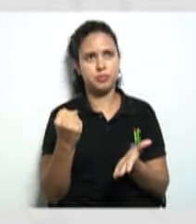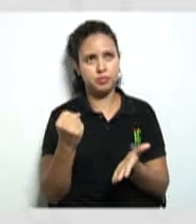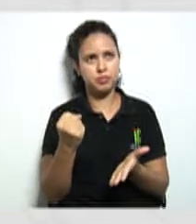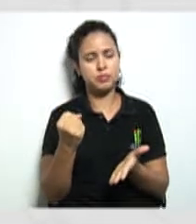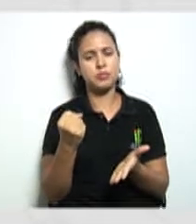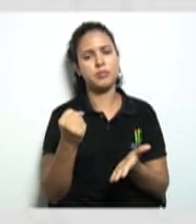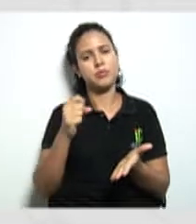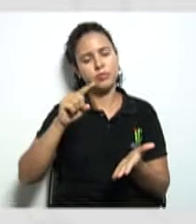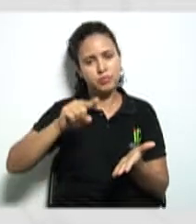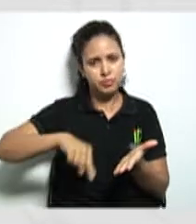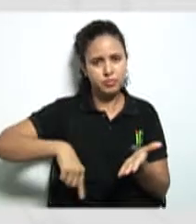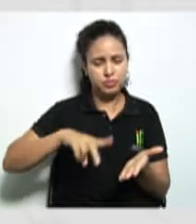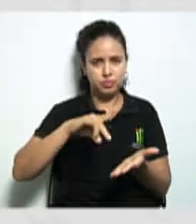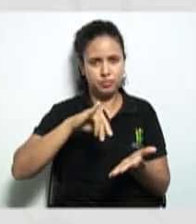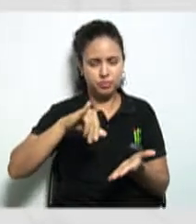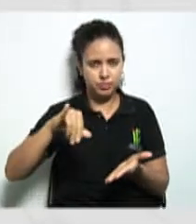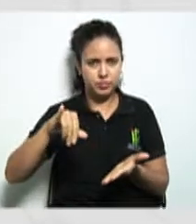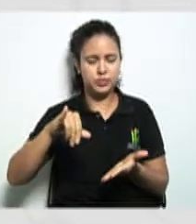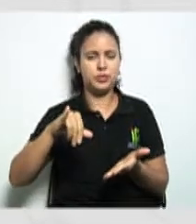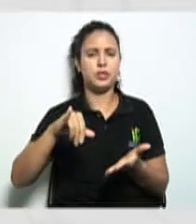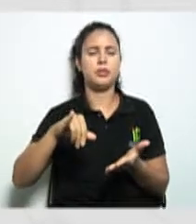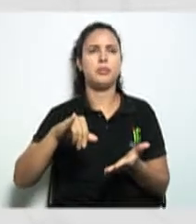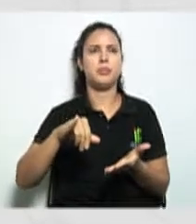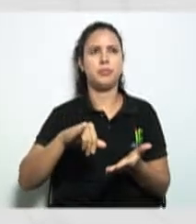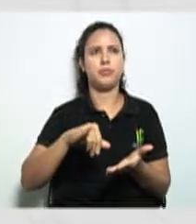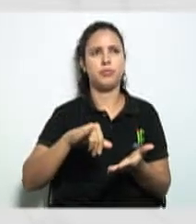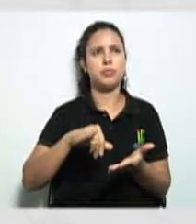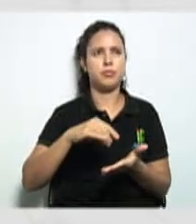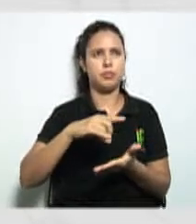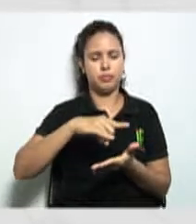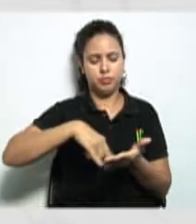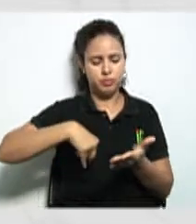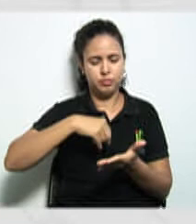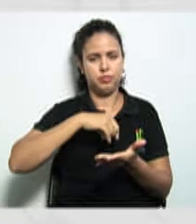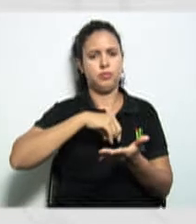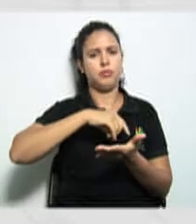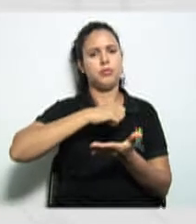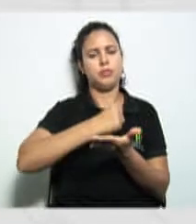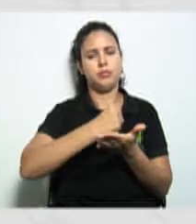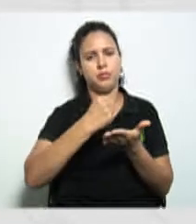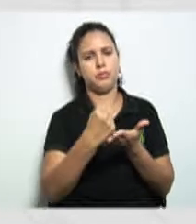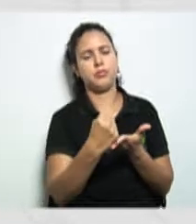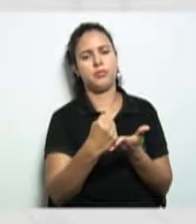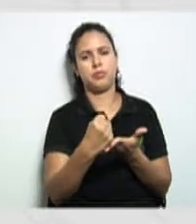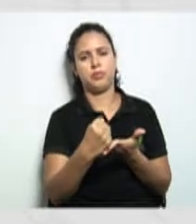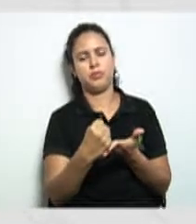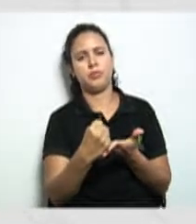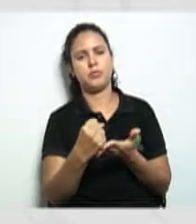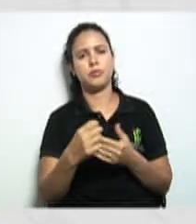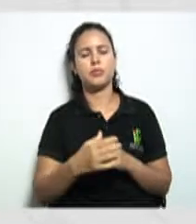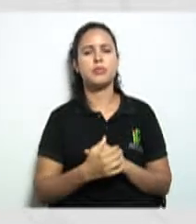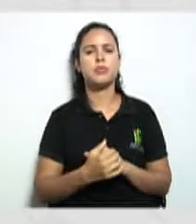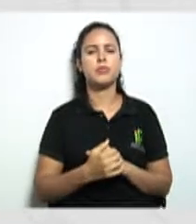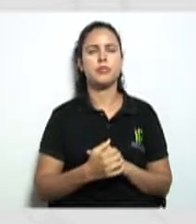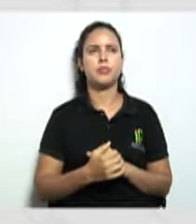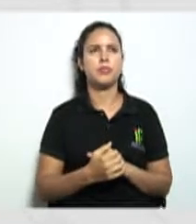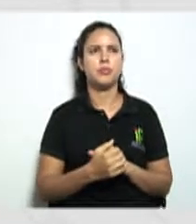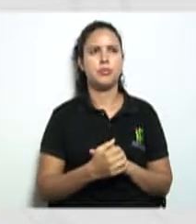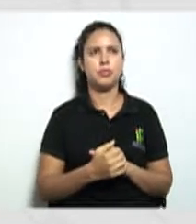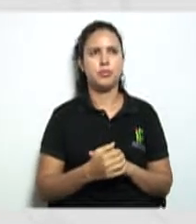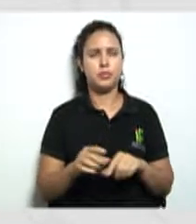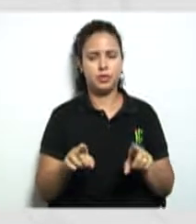que vai ser emitido aqui nessa documentação pela junta comercial outro ponto